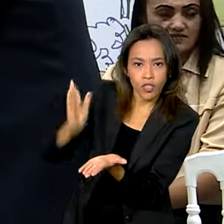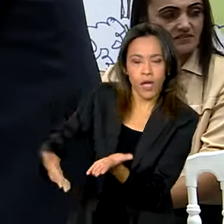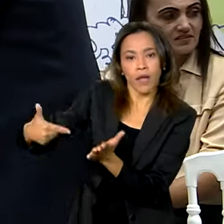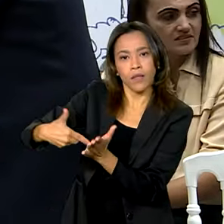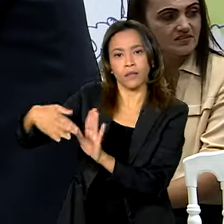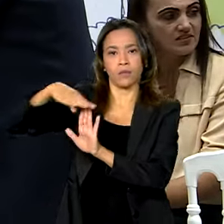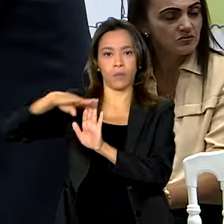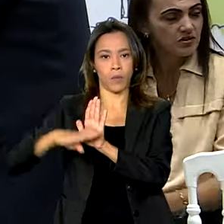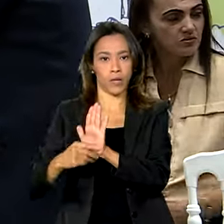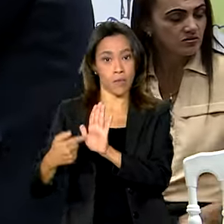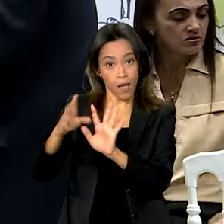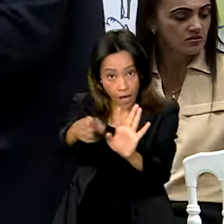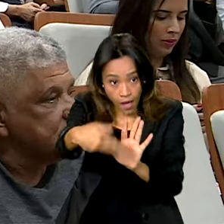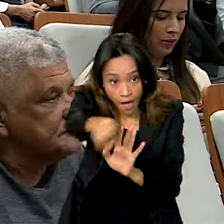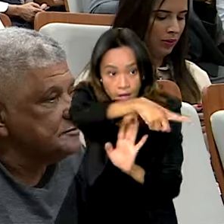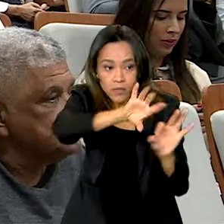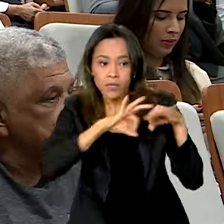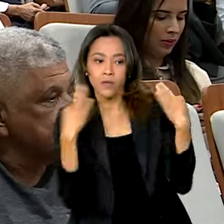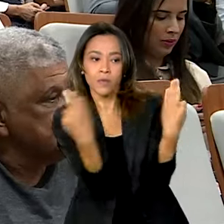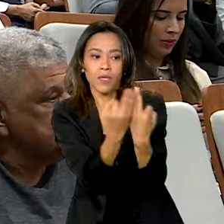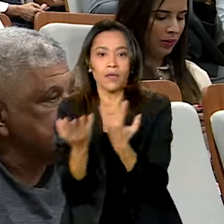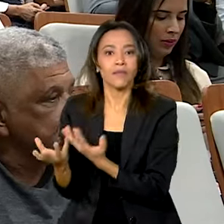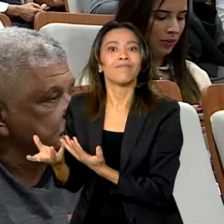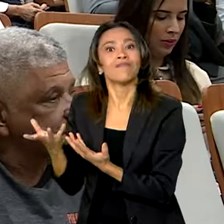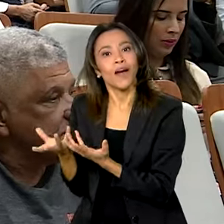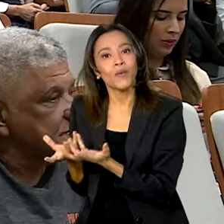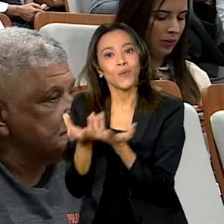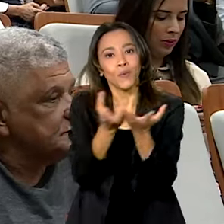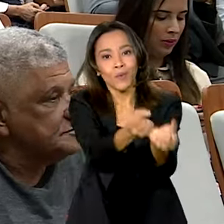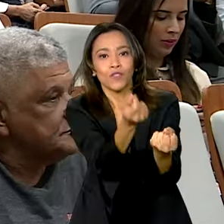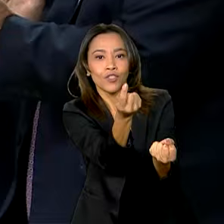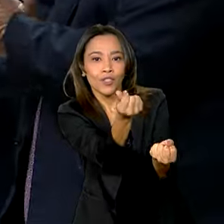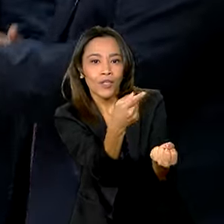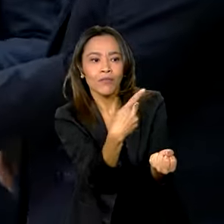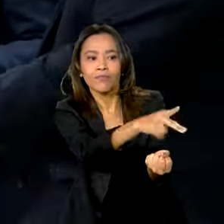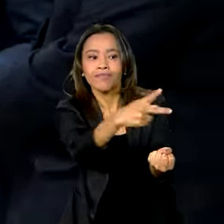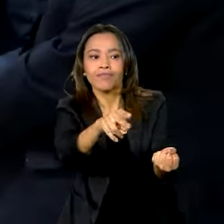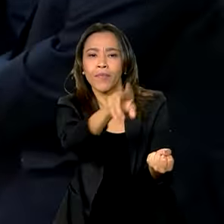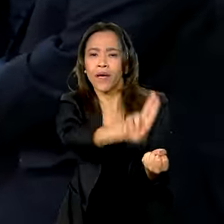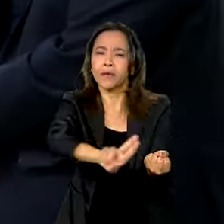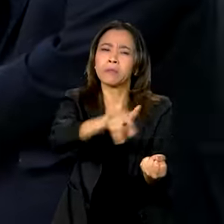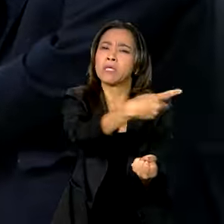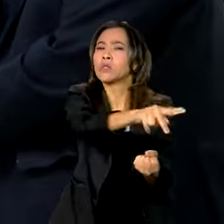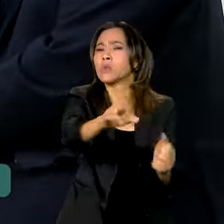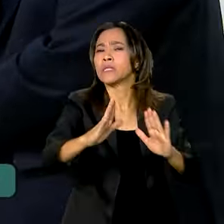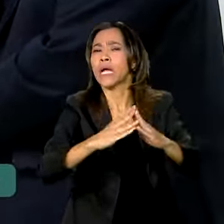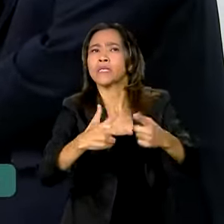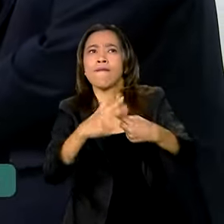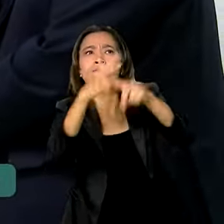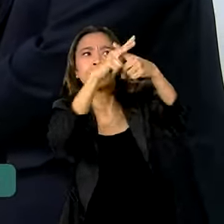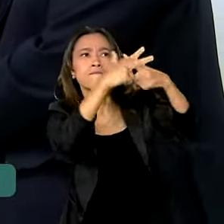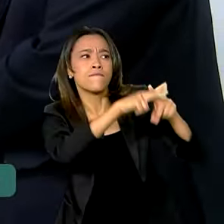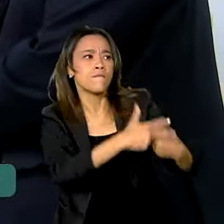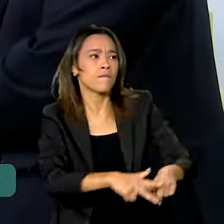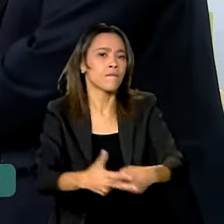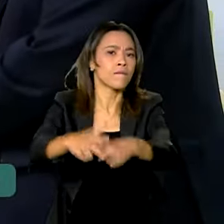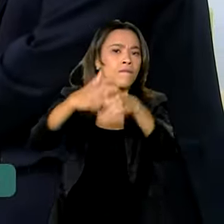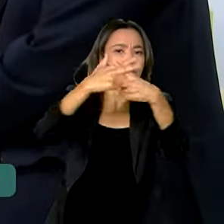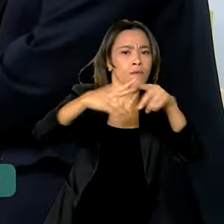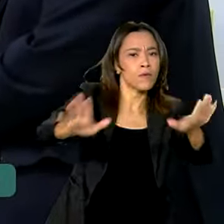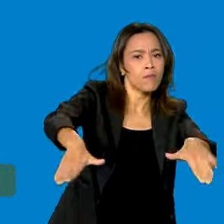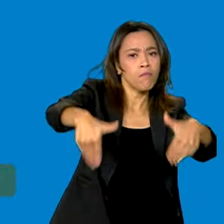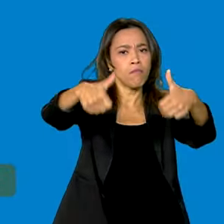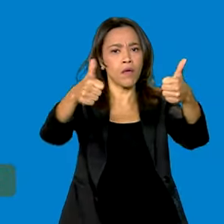As famílias beneficiadas vão poder usar os recursos para fazer melhorias em suas casas e regularizar as